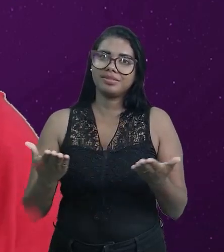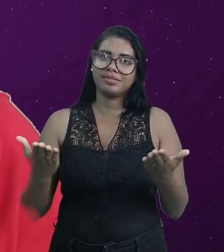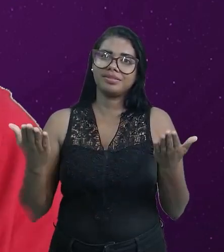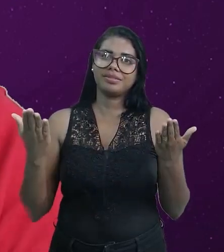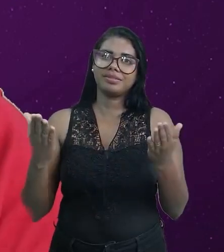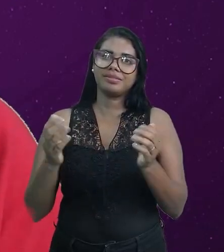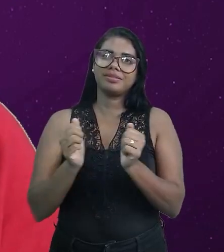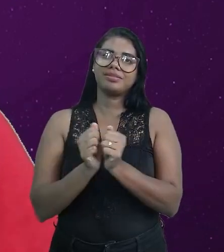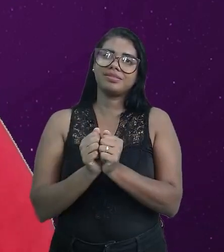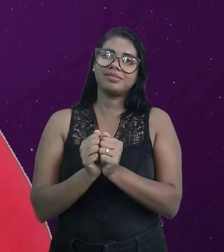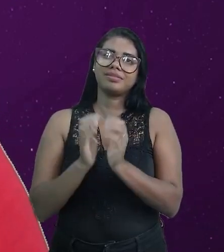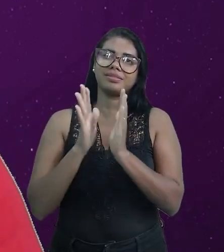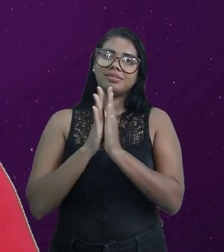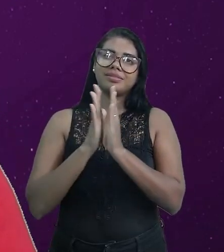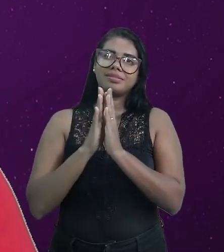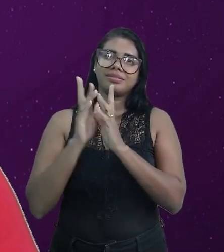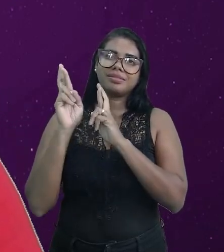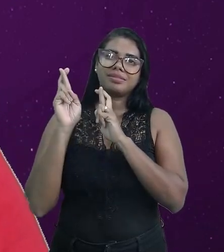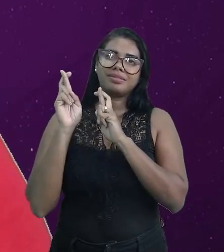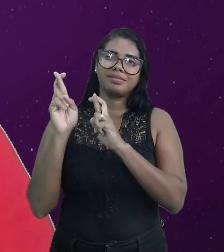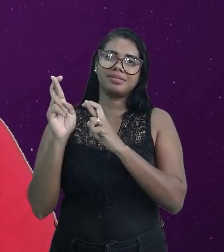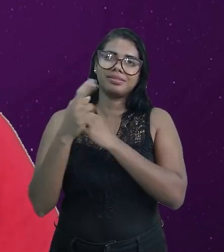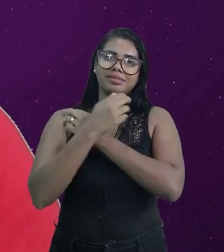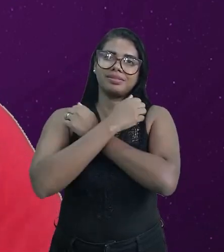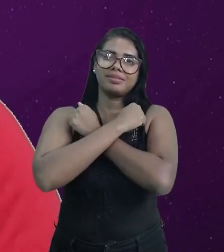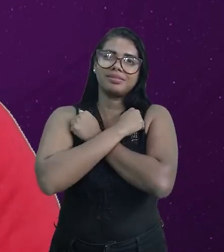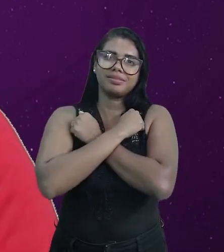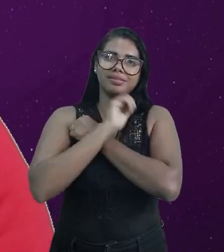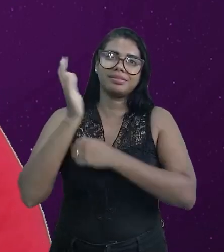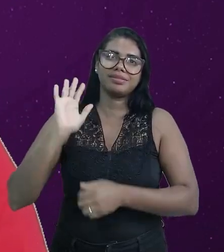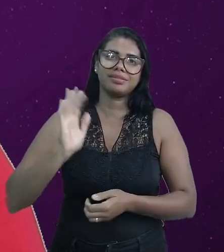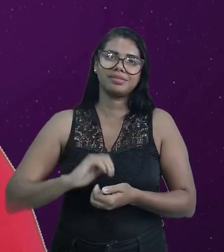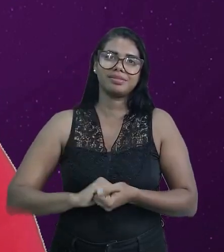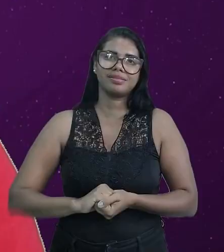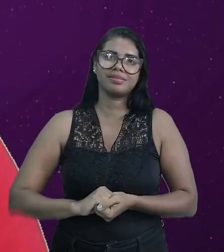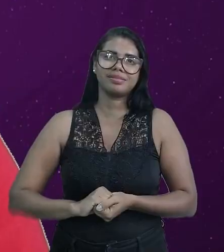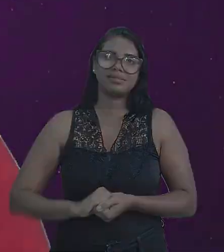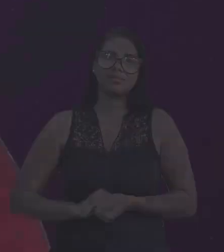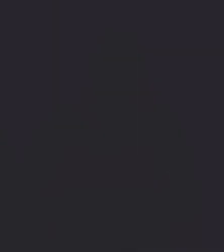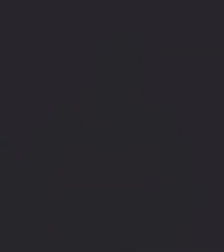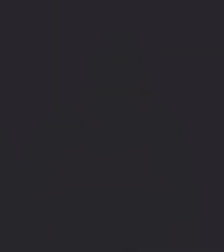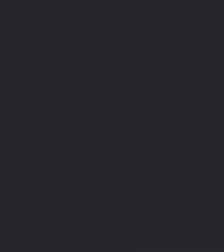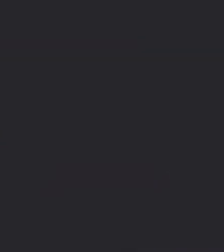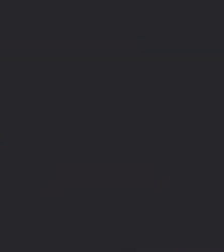Estaremos juntos na oração para tudo dar certo. Um grande abraço. Até a próxima. Valeu!